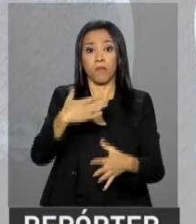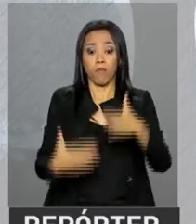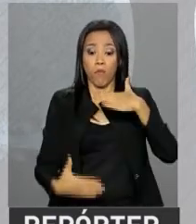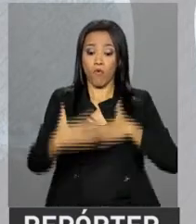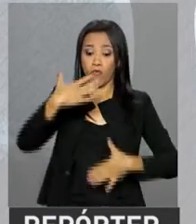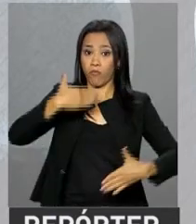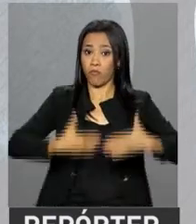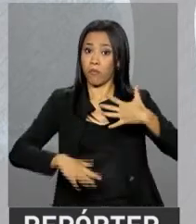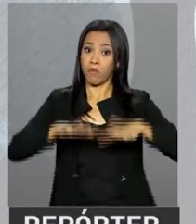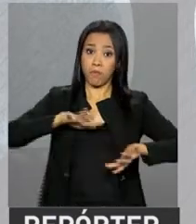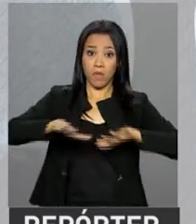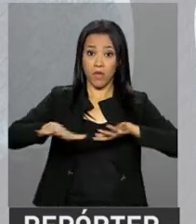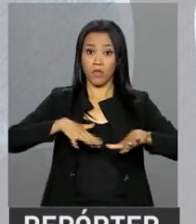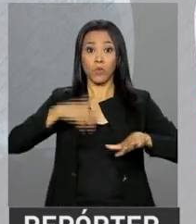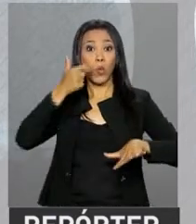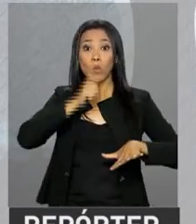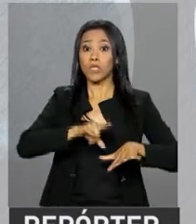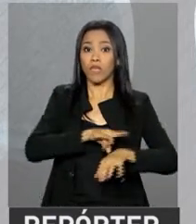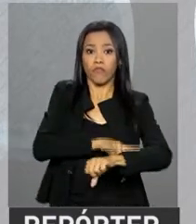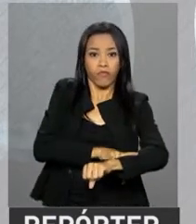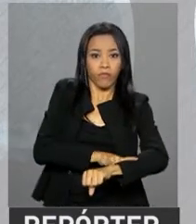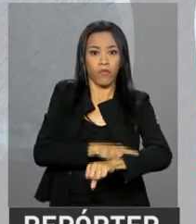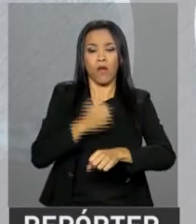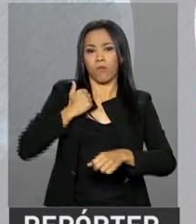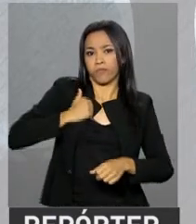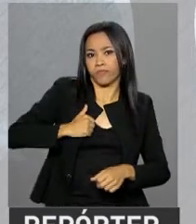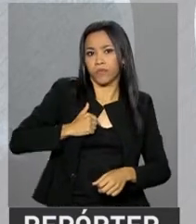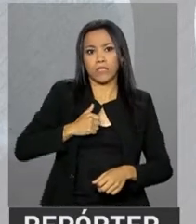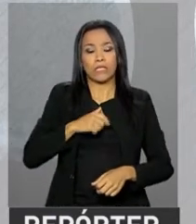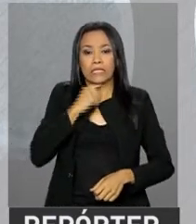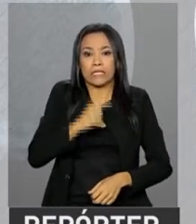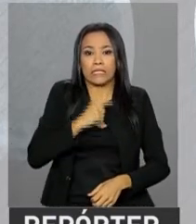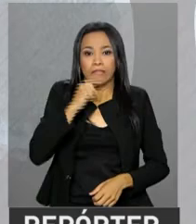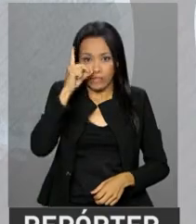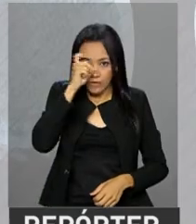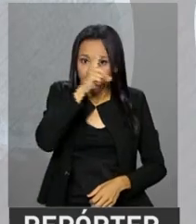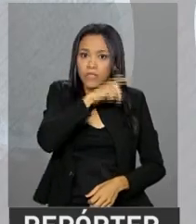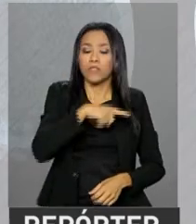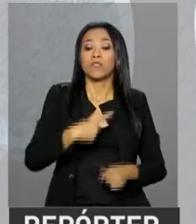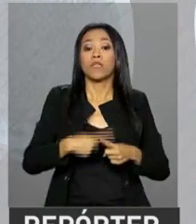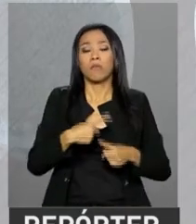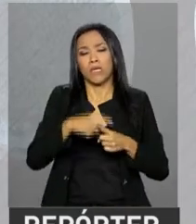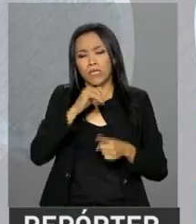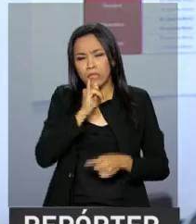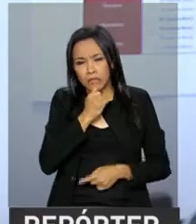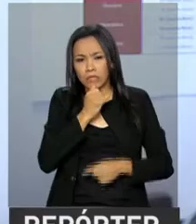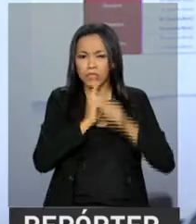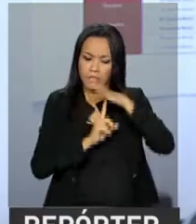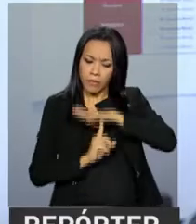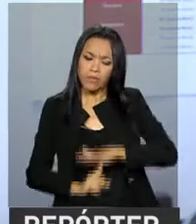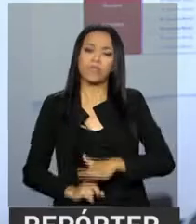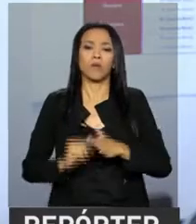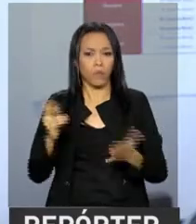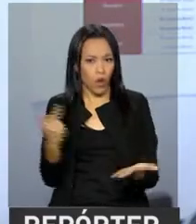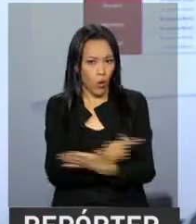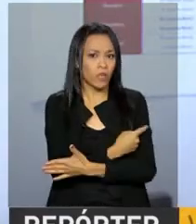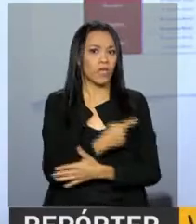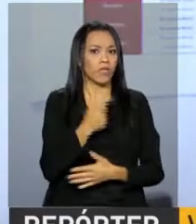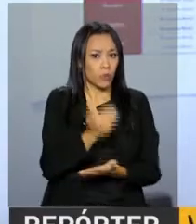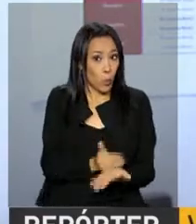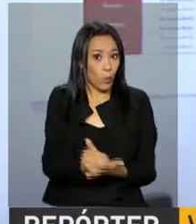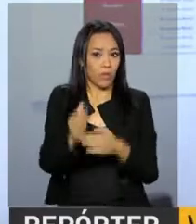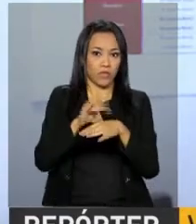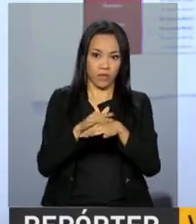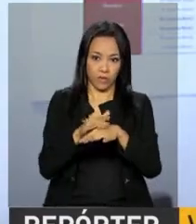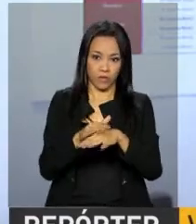passa a não controlar as fezes e a urina. Depressão e ansiedade também podem ser um sinal da doença. Estão, em fase final